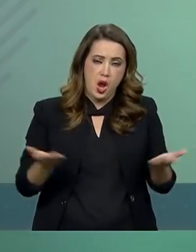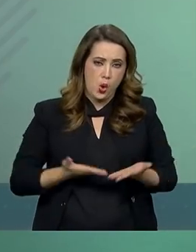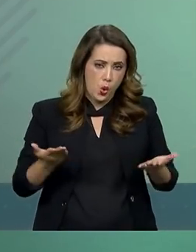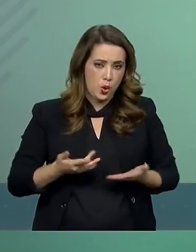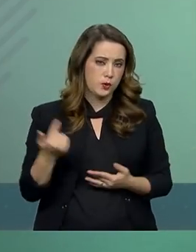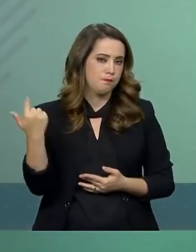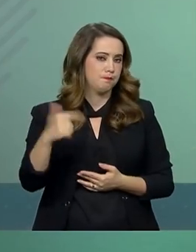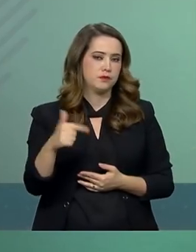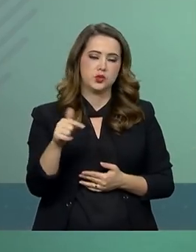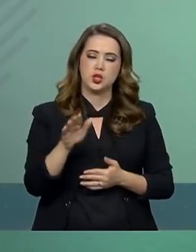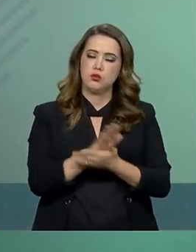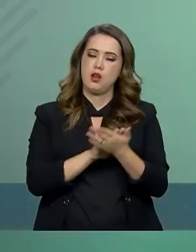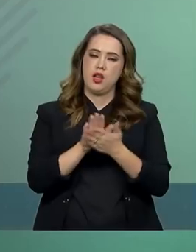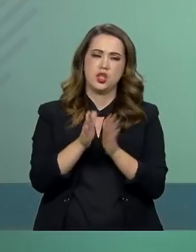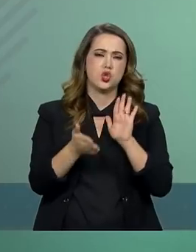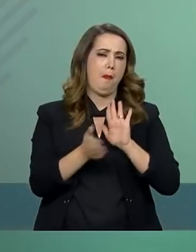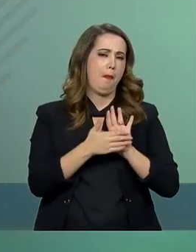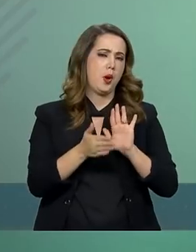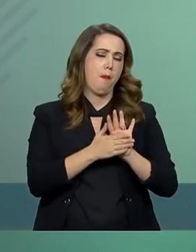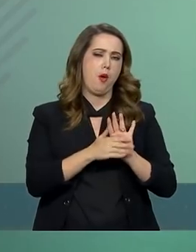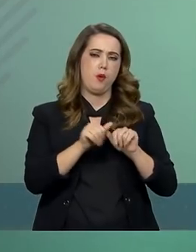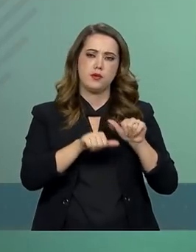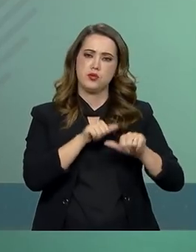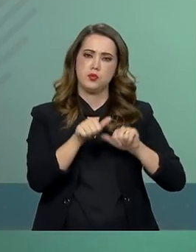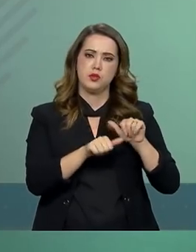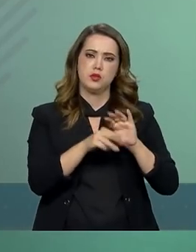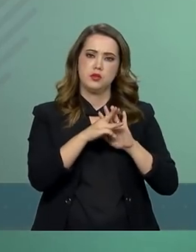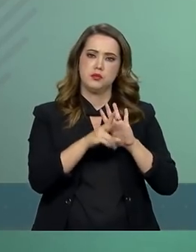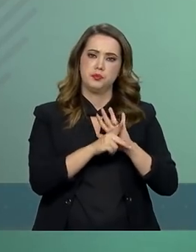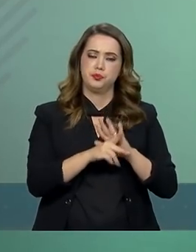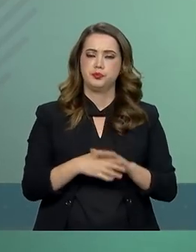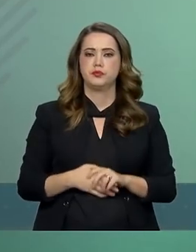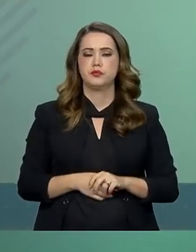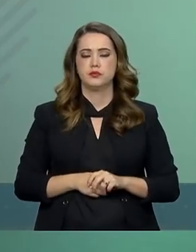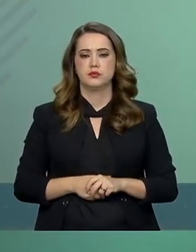nenhuma proposta de reedição da medida provisória.